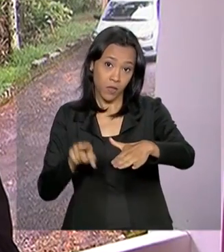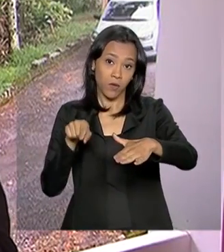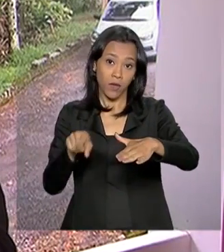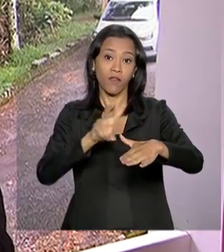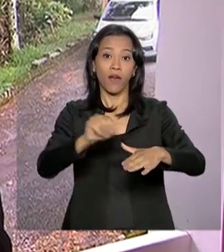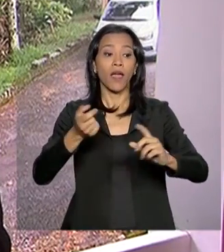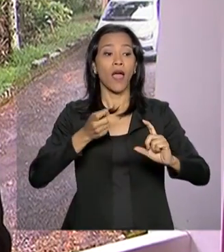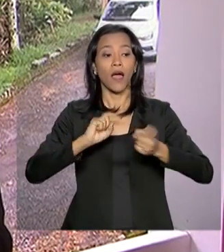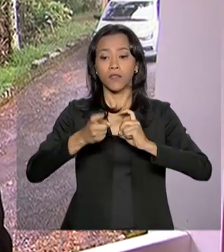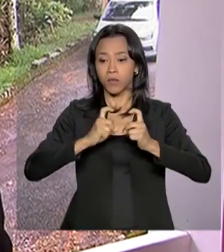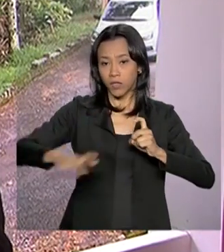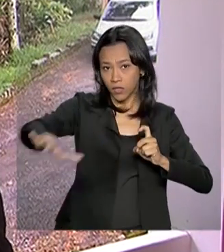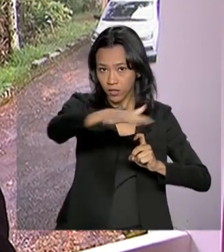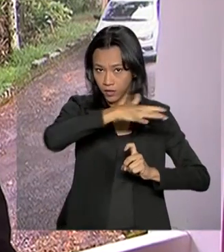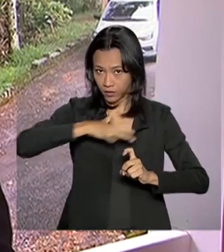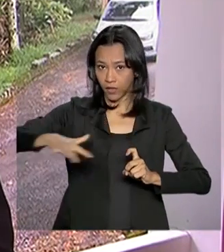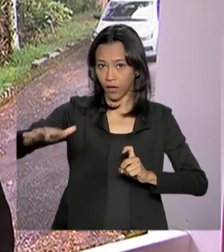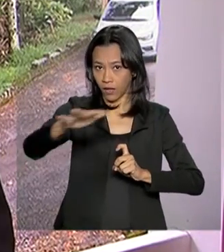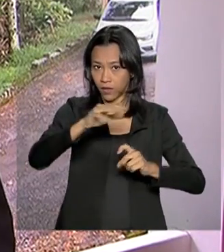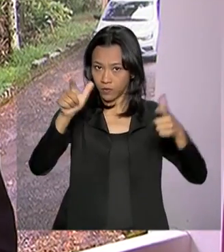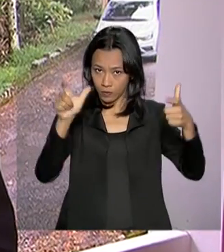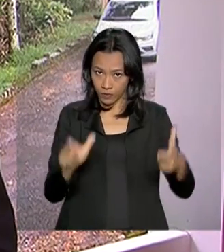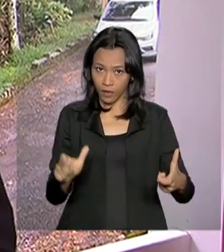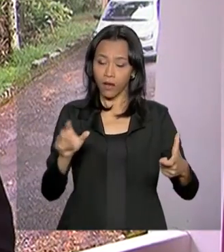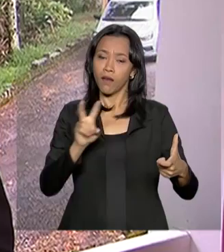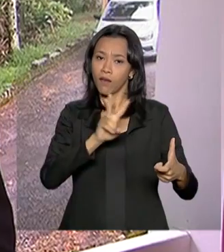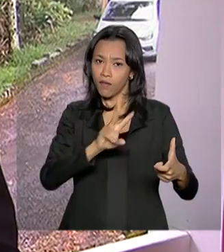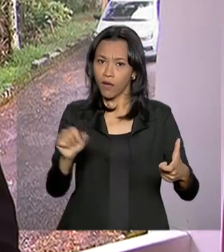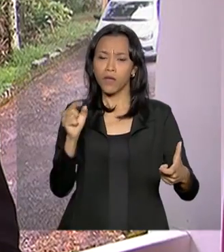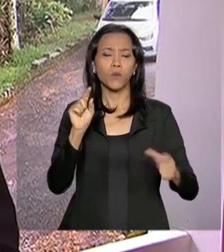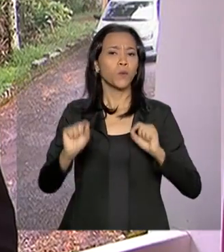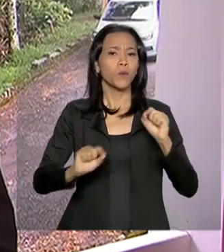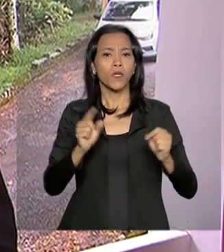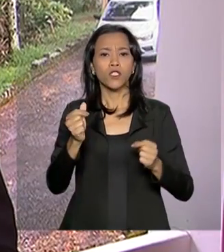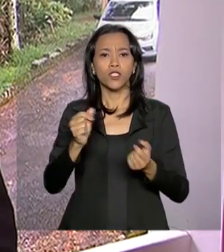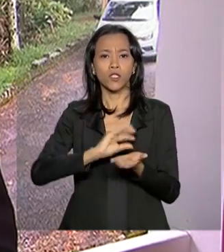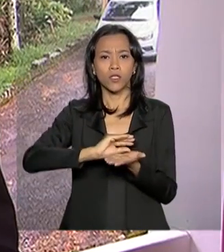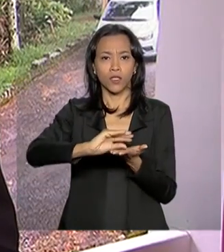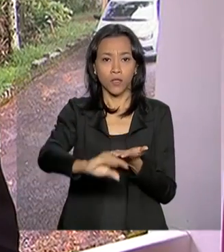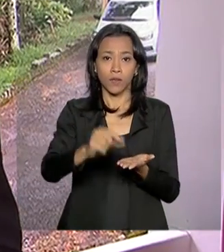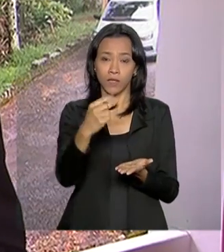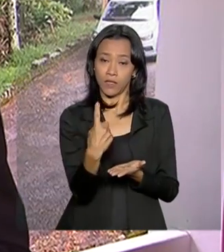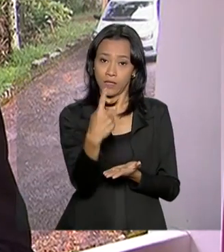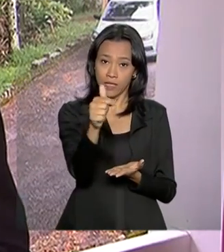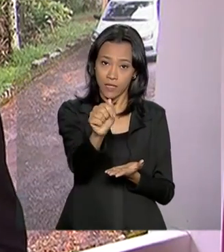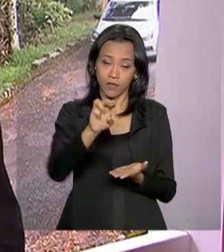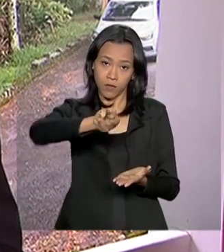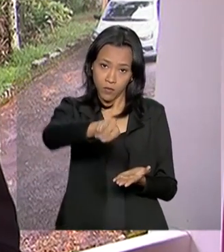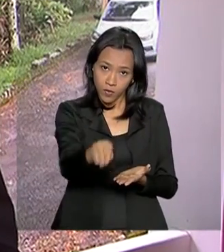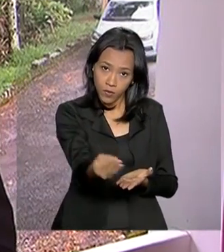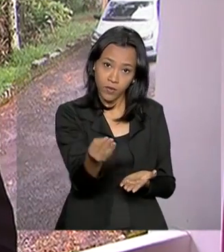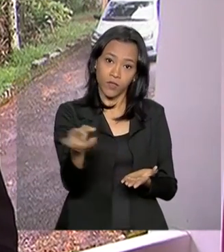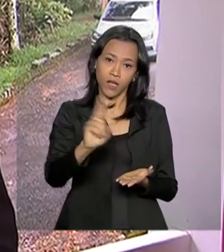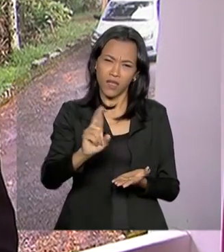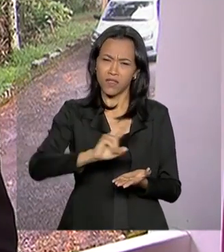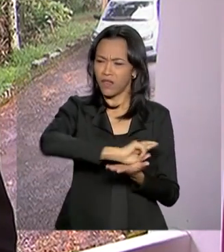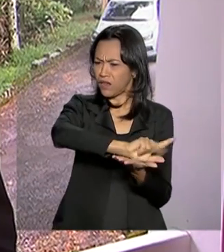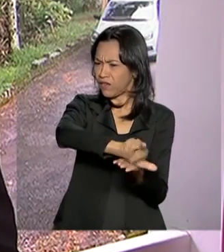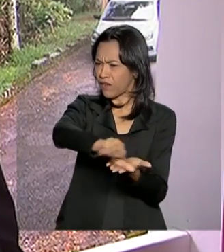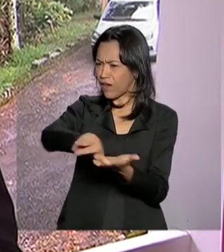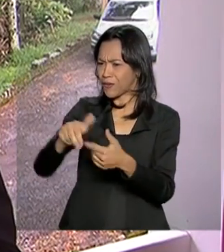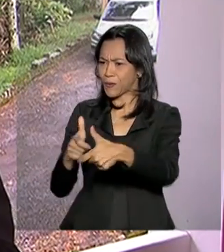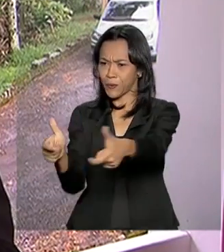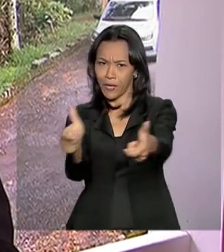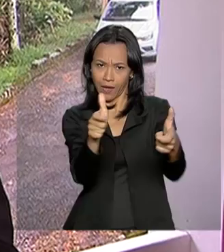administrar os serviços do Parque Nacional de Tatiaia, vai investir R$ 17 milhões em diversas melhorias para o